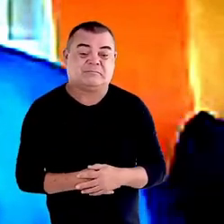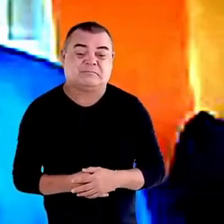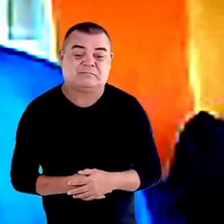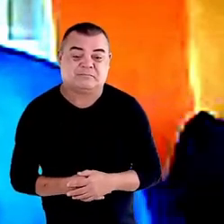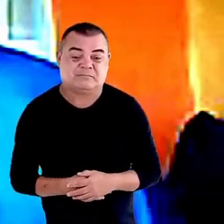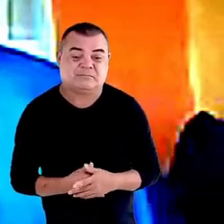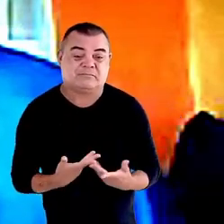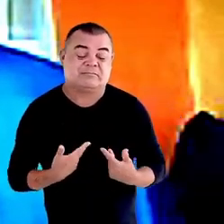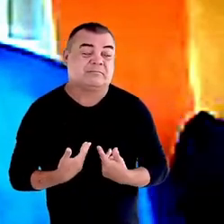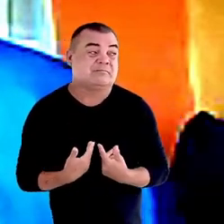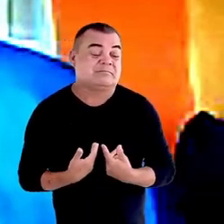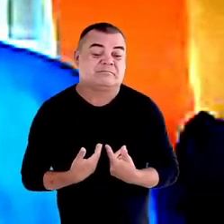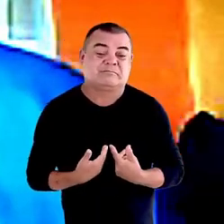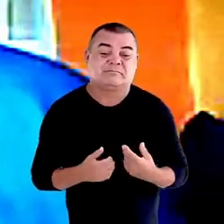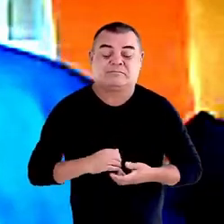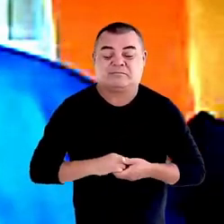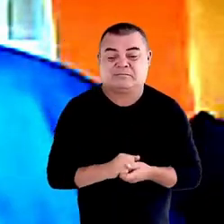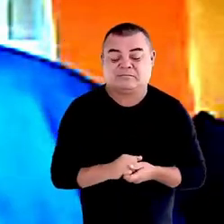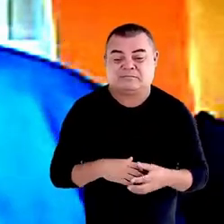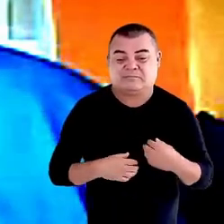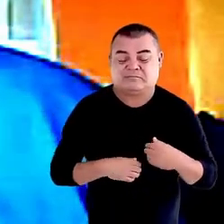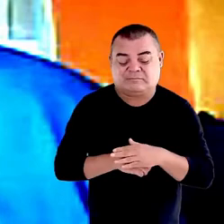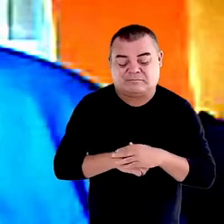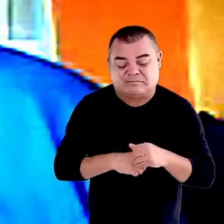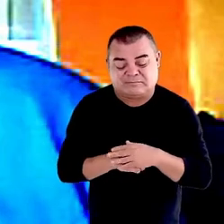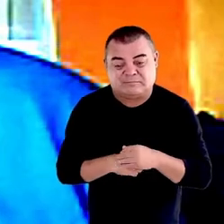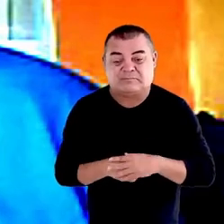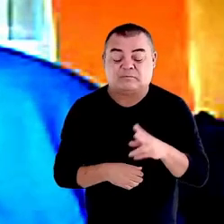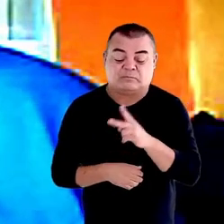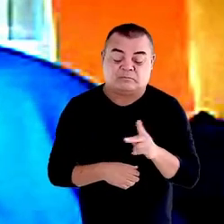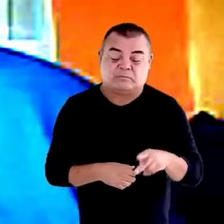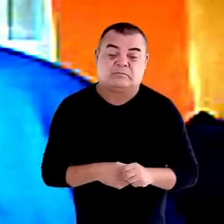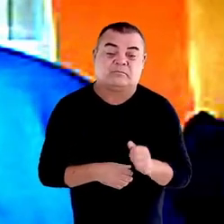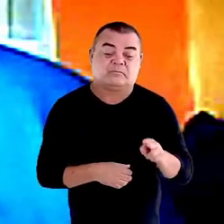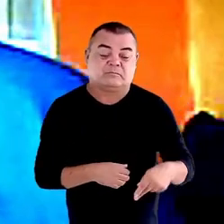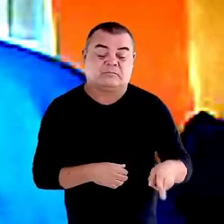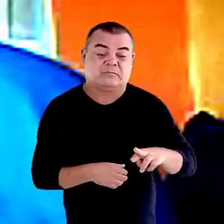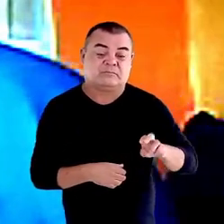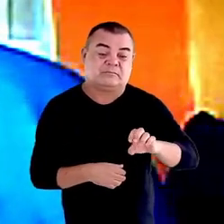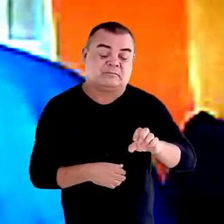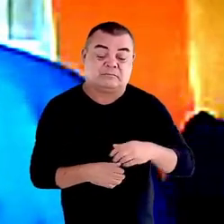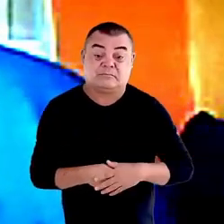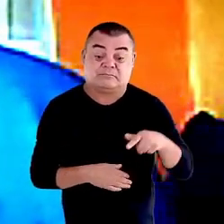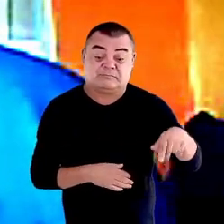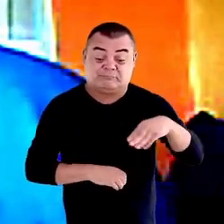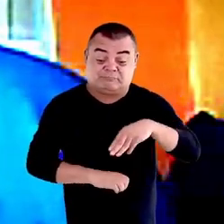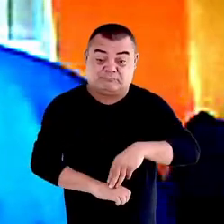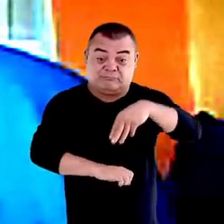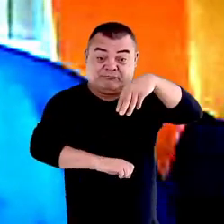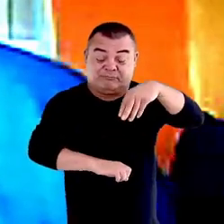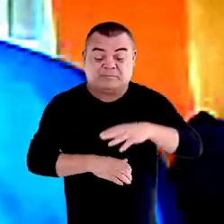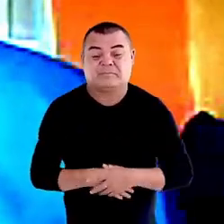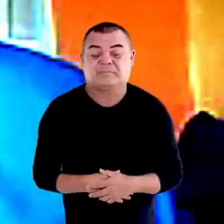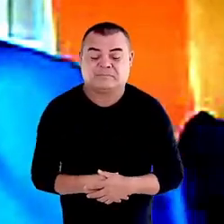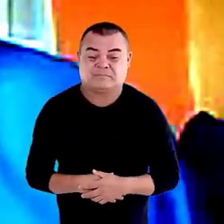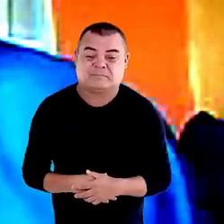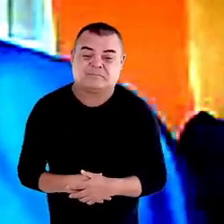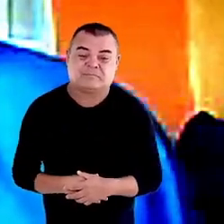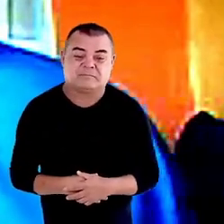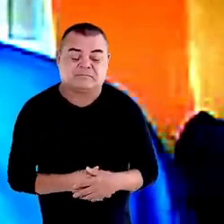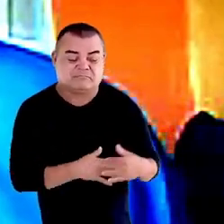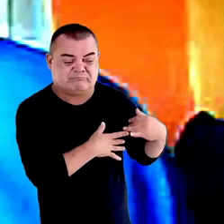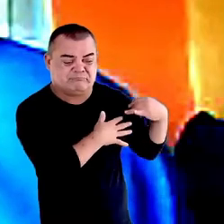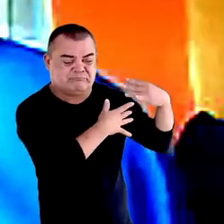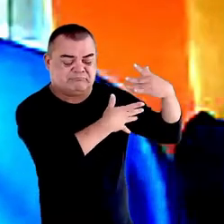Cristina de uma forma muito carinhosa, cumprimentar o professor André, esse mestre que tem se debruçado nos últimos